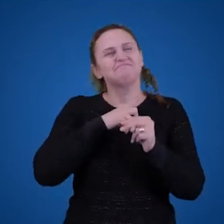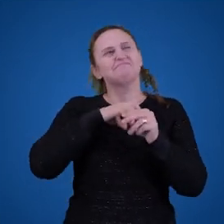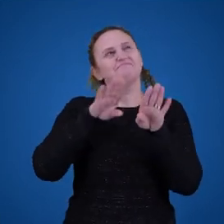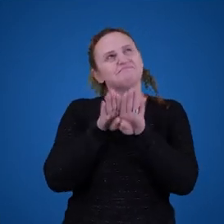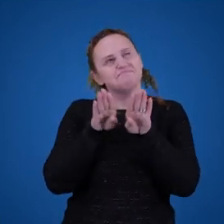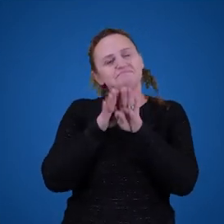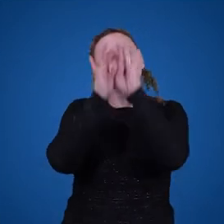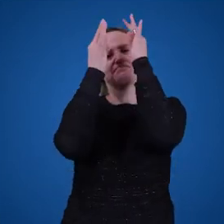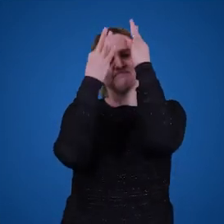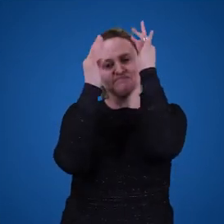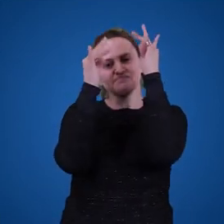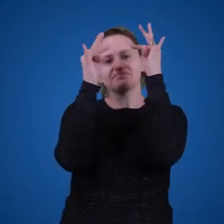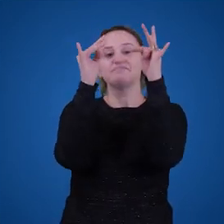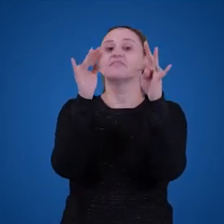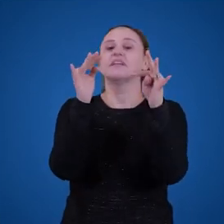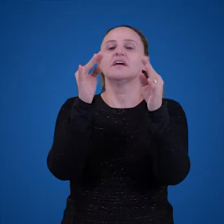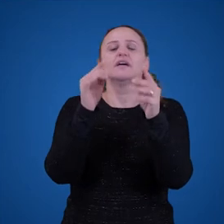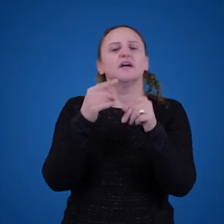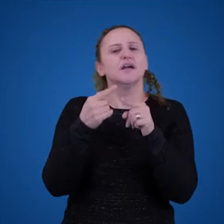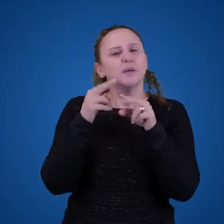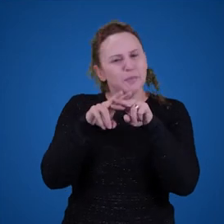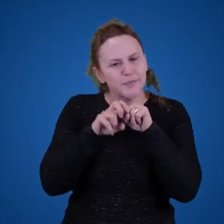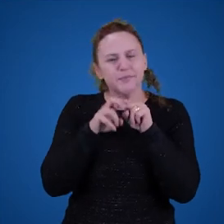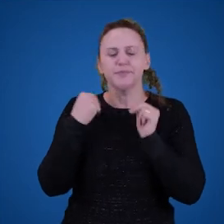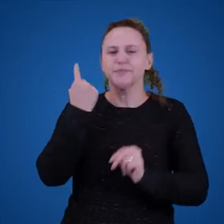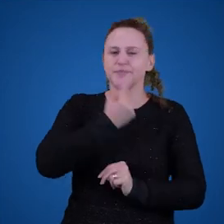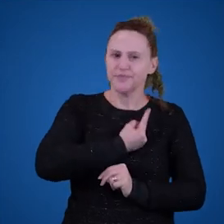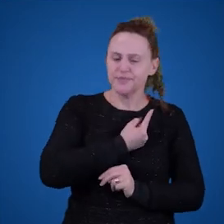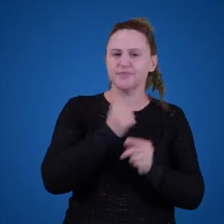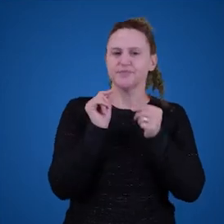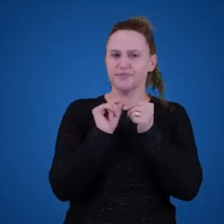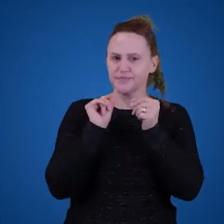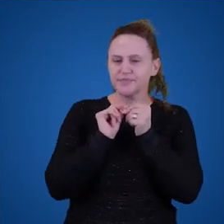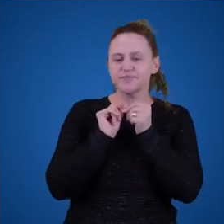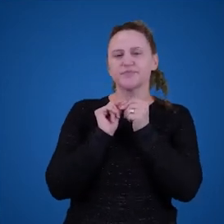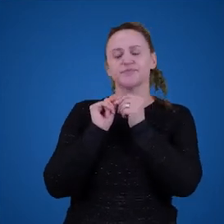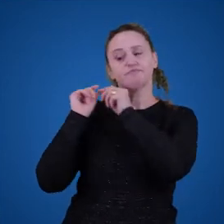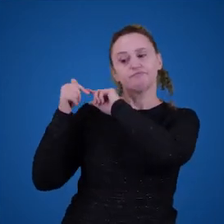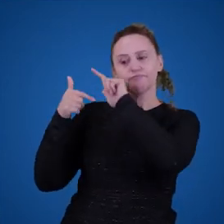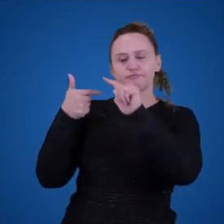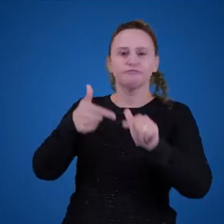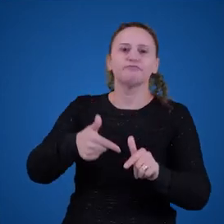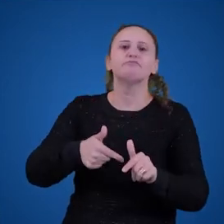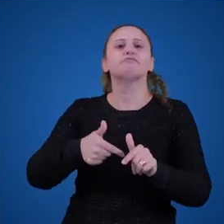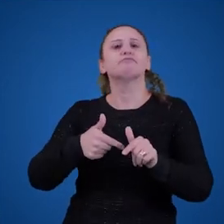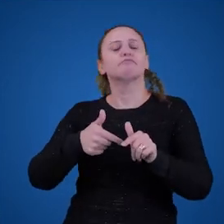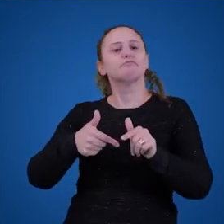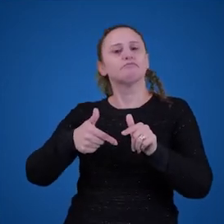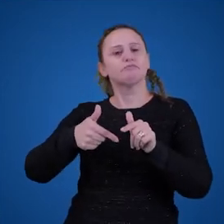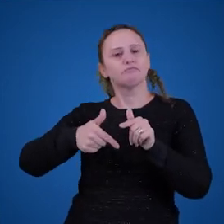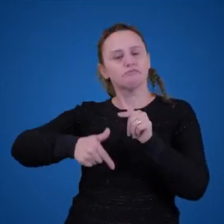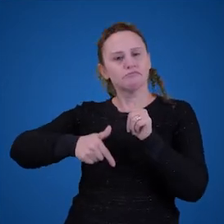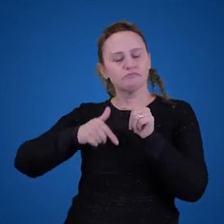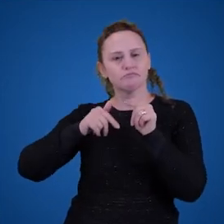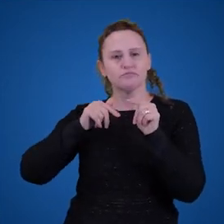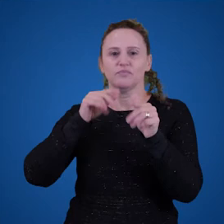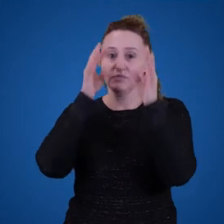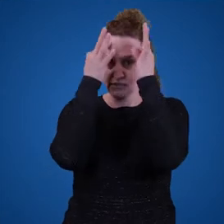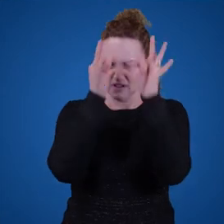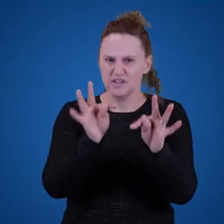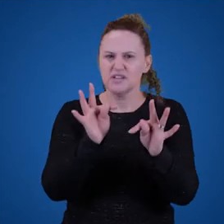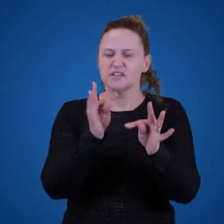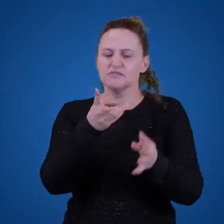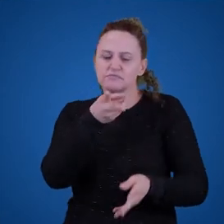E também por isso que nós reformamos tantas teorias. Toda teoria tem problema e nós vamos ver esses